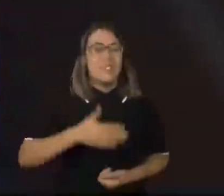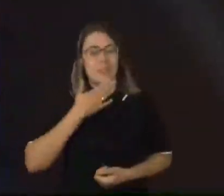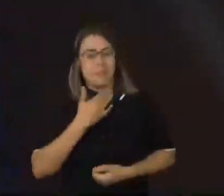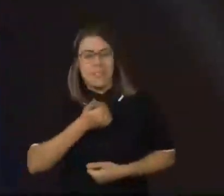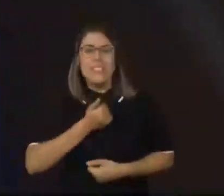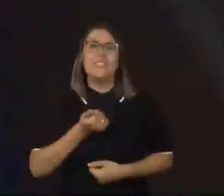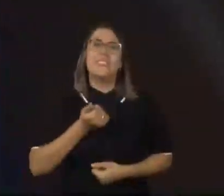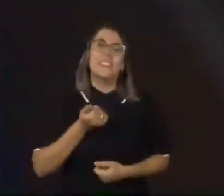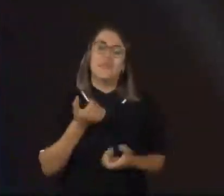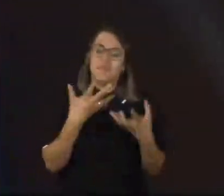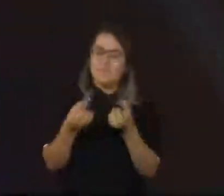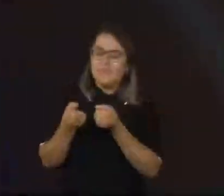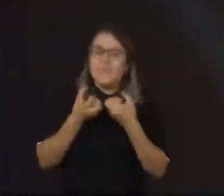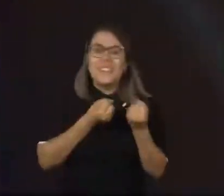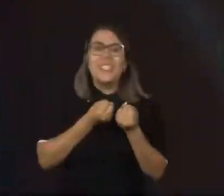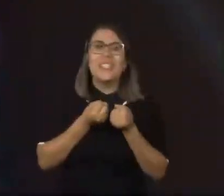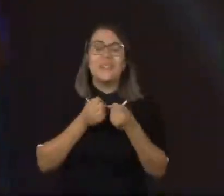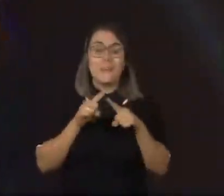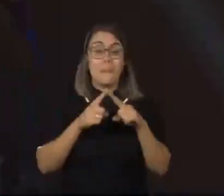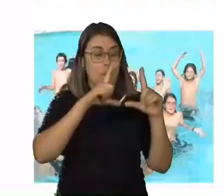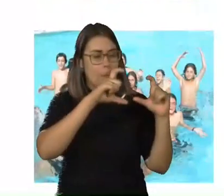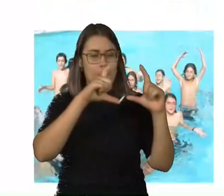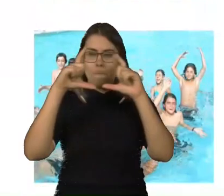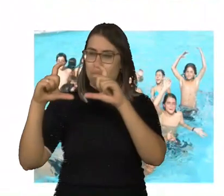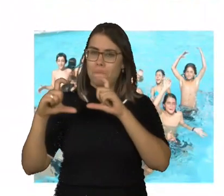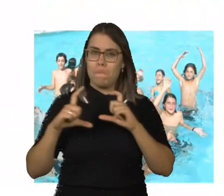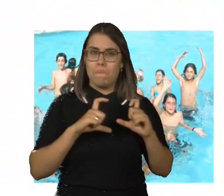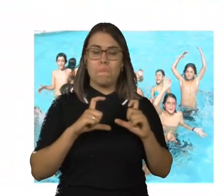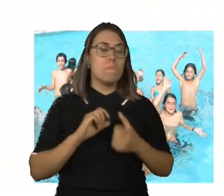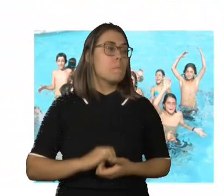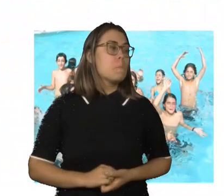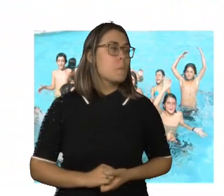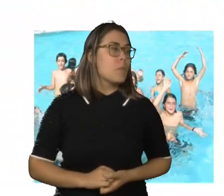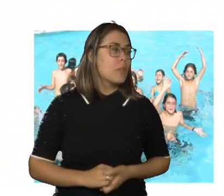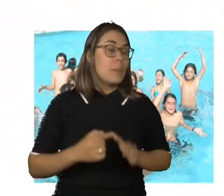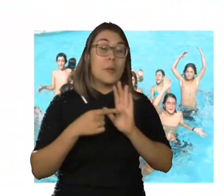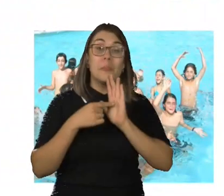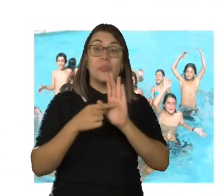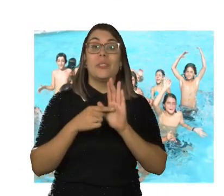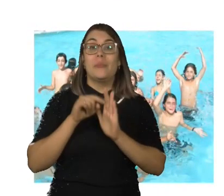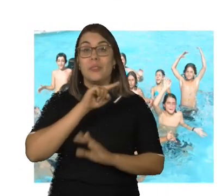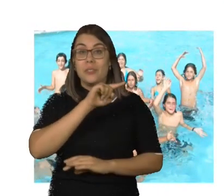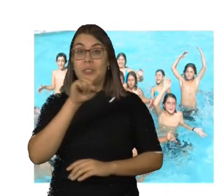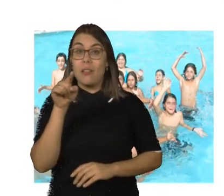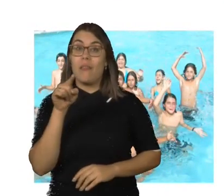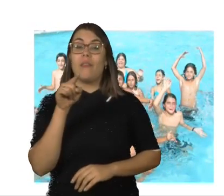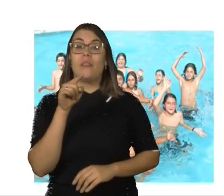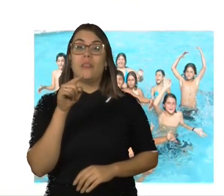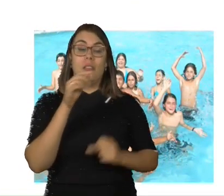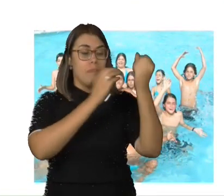aprendizes. E aqui, as ilustrações, para relatar essa questão ainda do